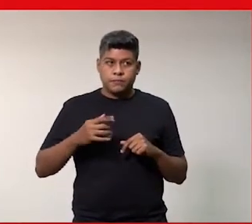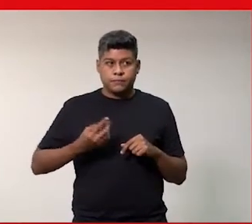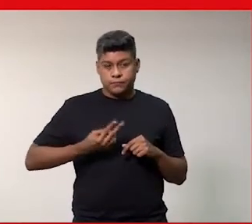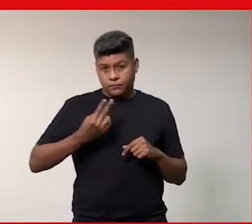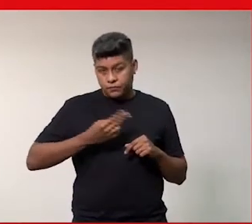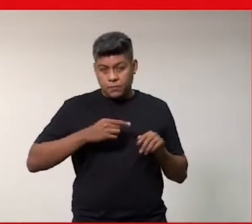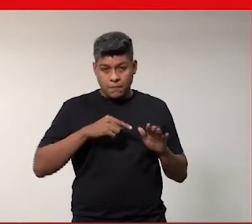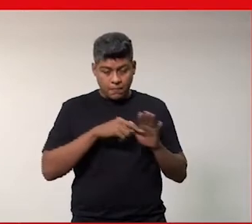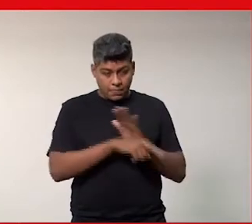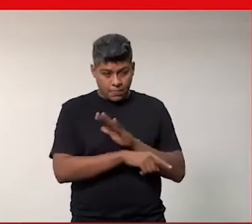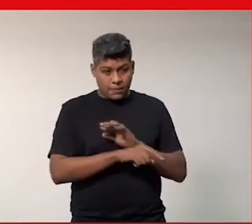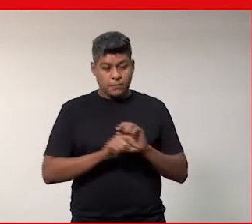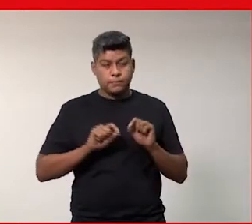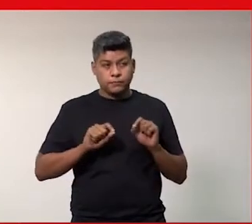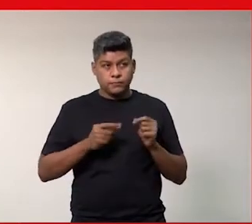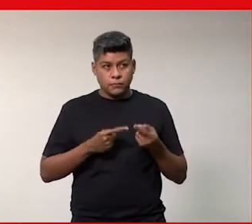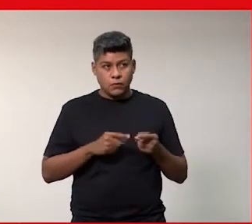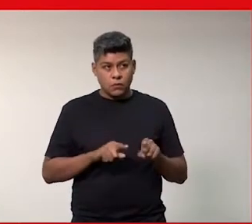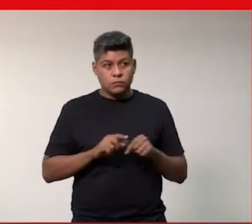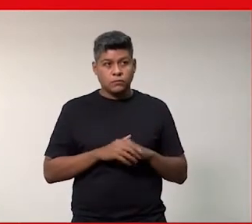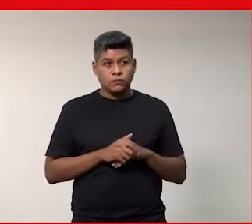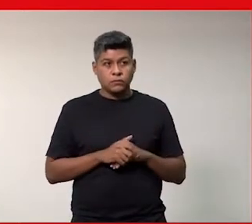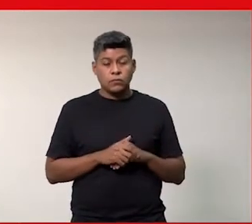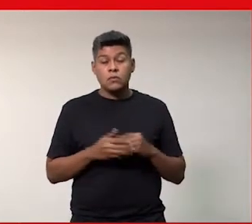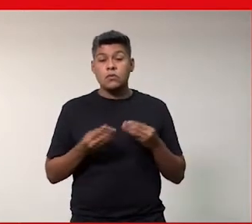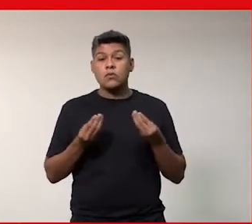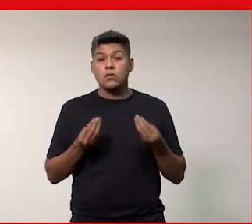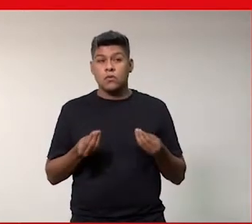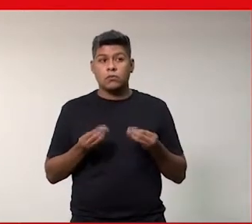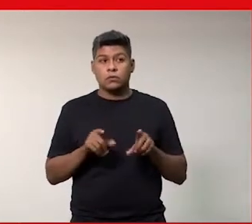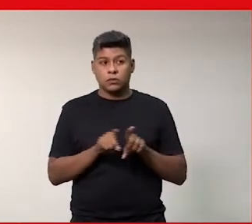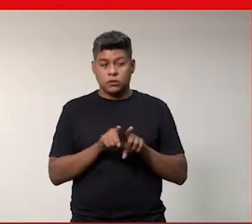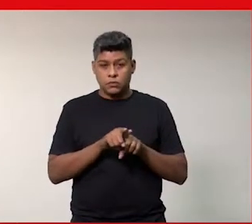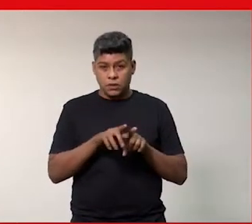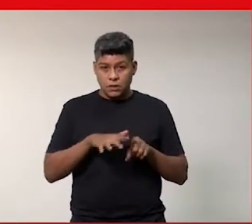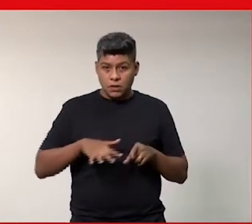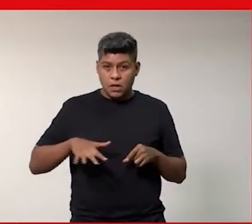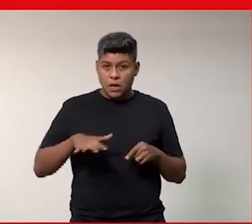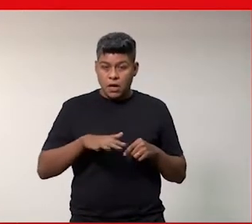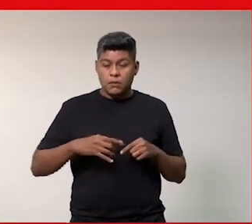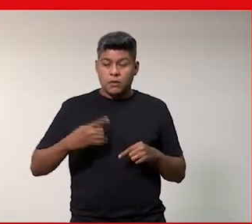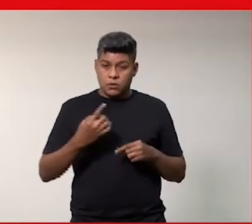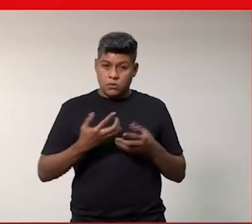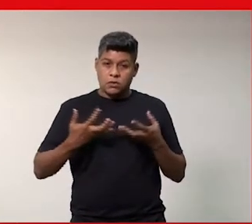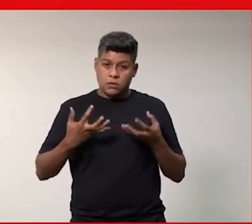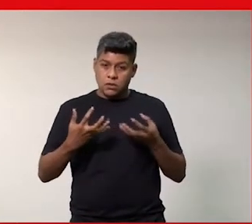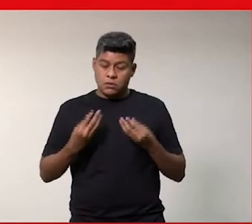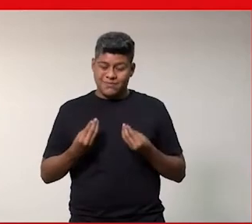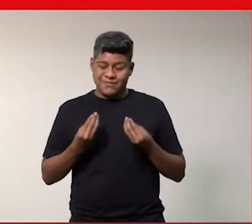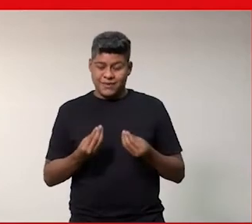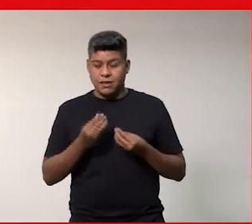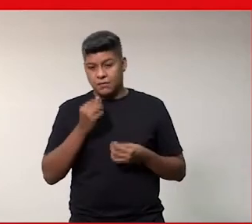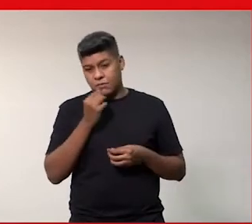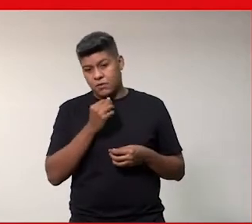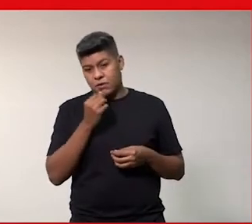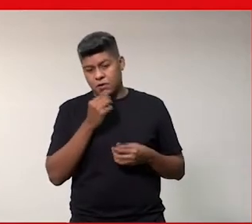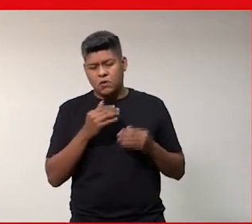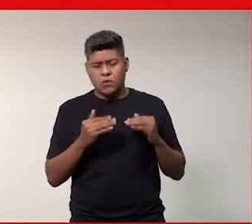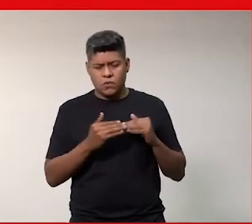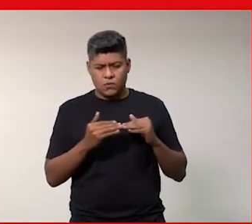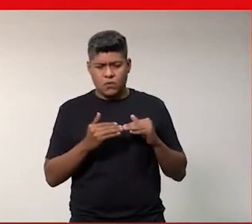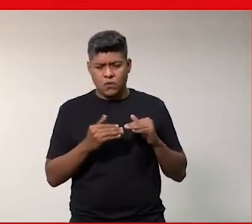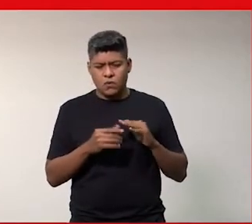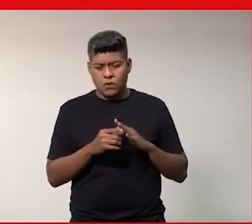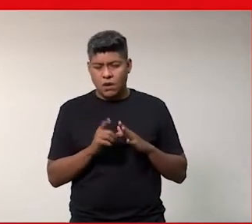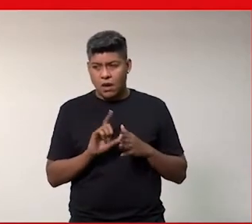provocação seria como também que é essa que nós queremos trazer essas meninas eu concordo que o quanto